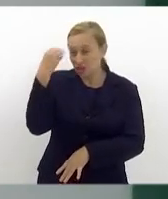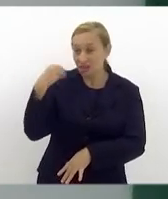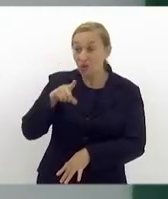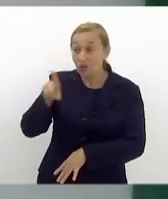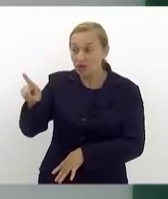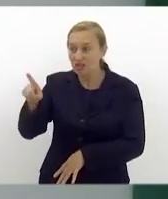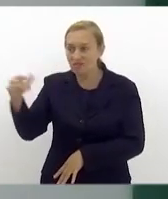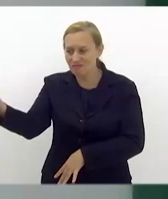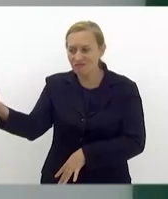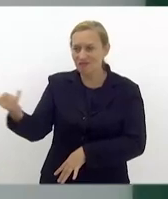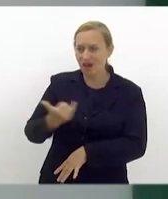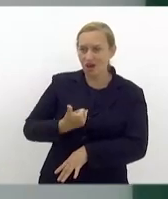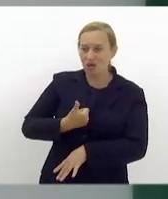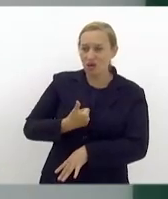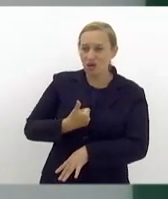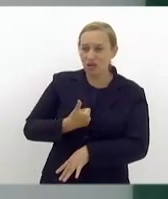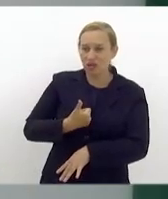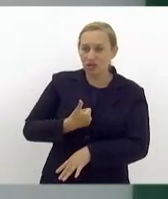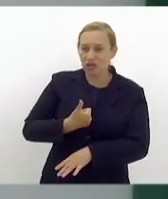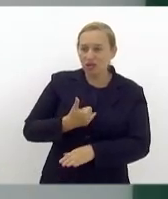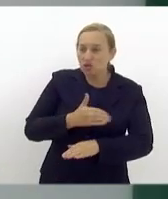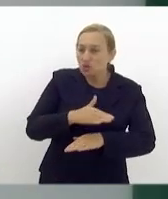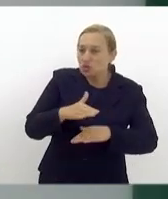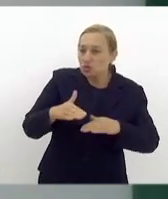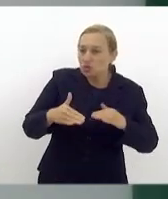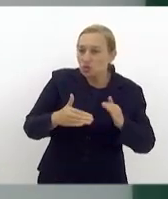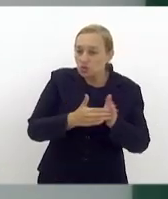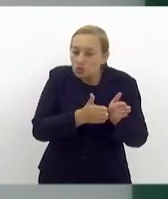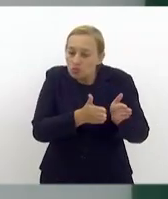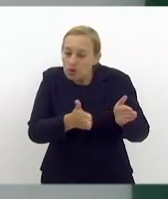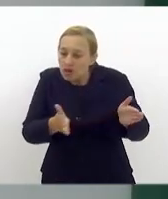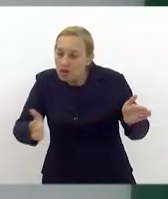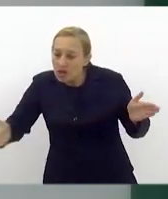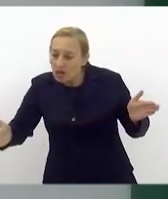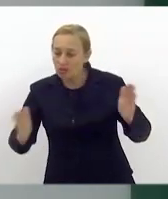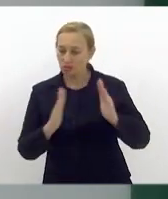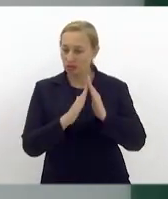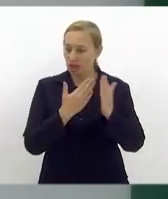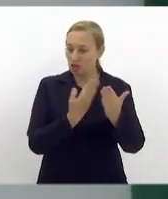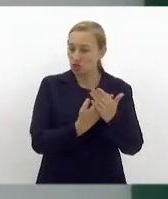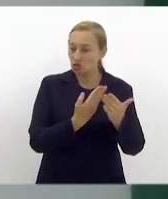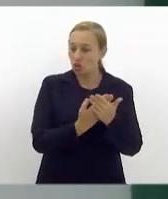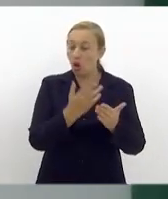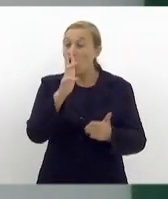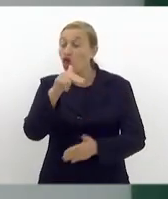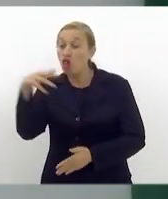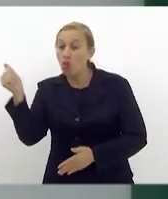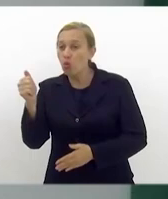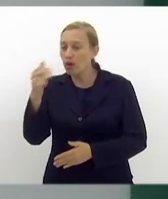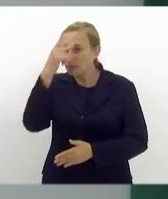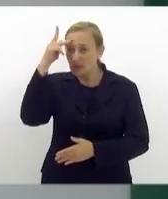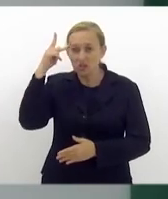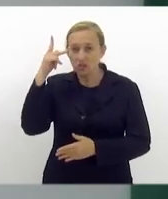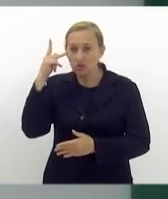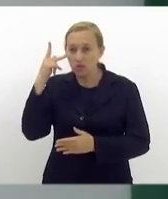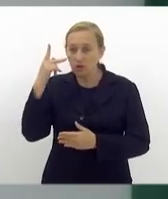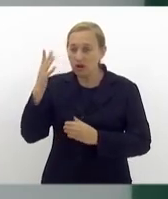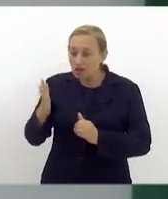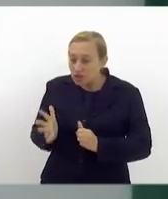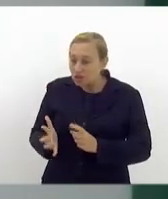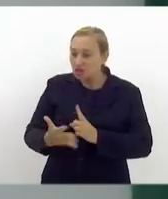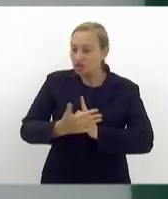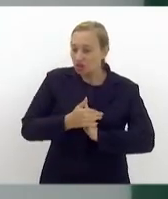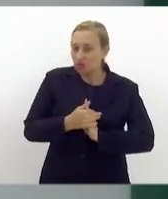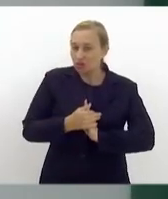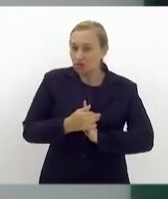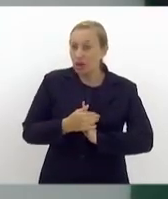disse que, durante toda a sua escolaridade, nunca ninguém te acolheu. Hoje eu te acolho. Assim